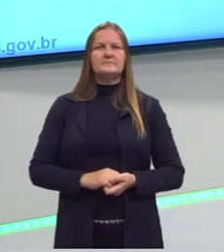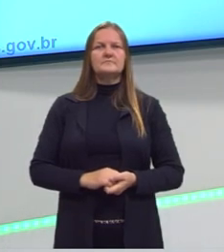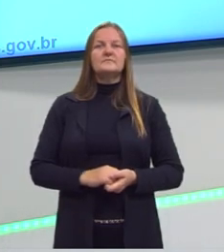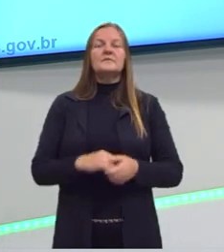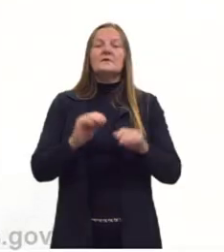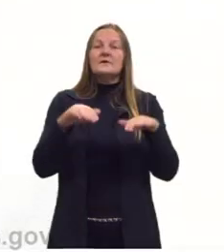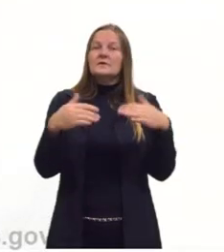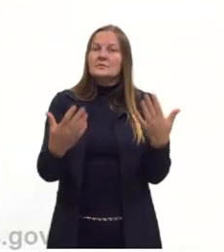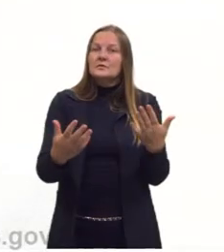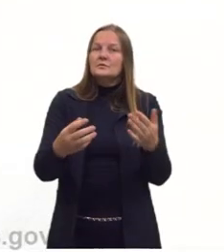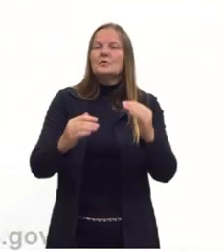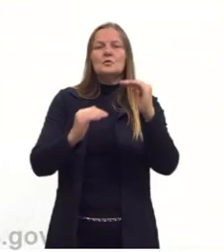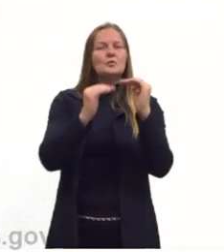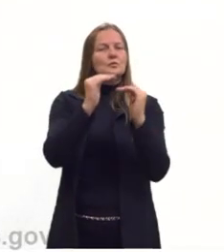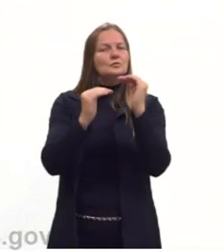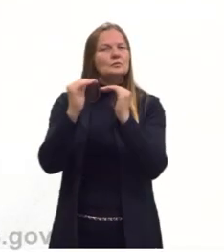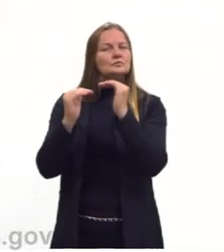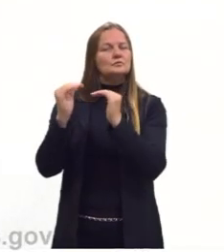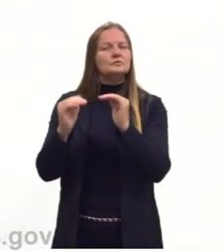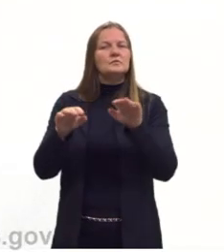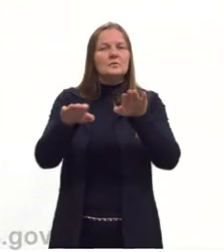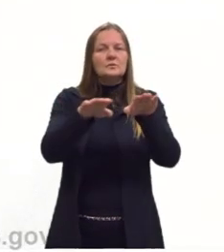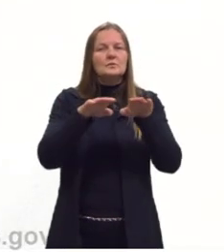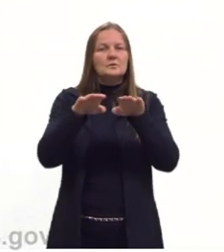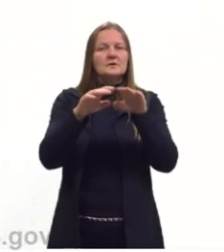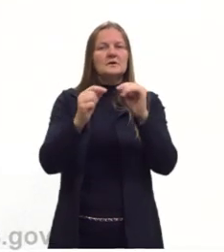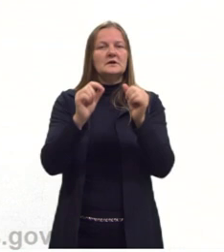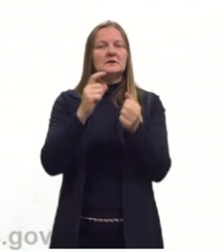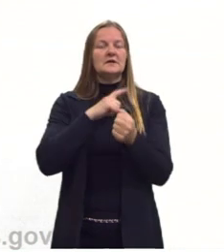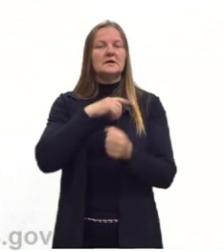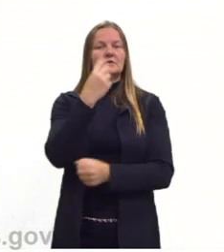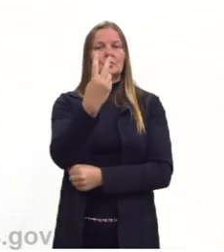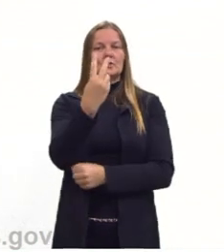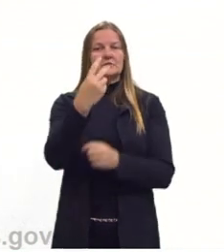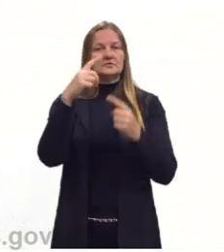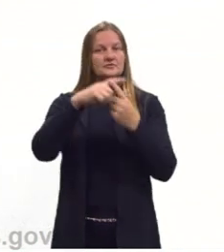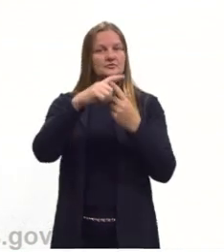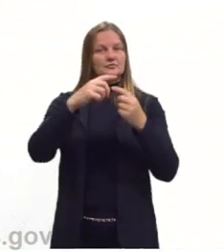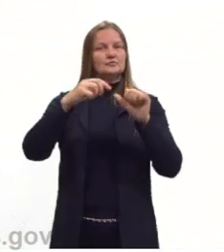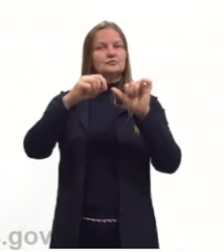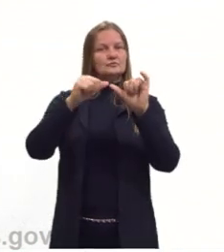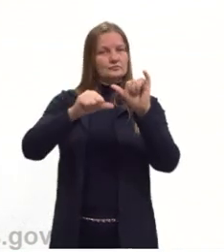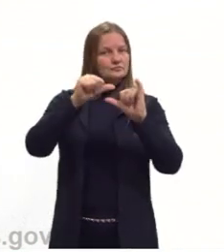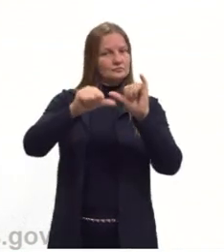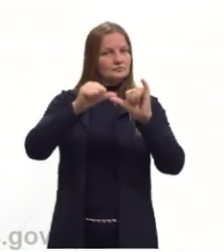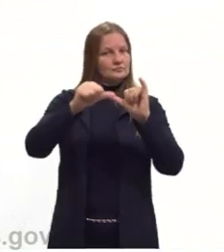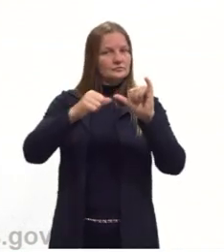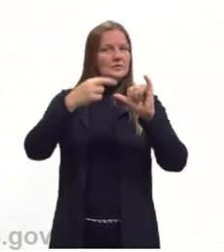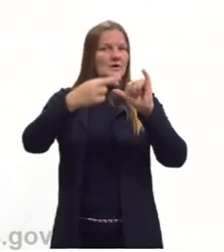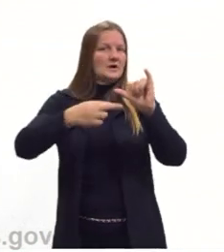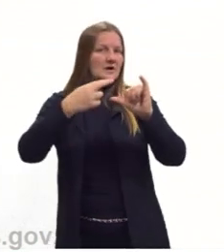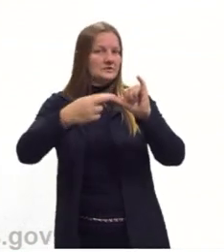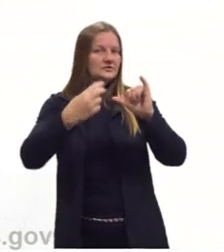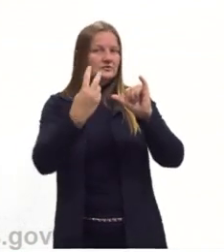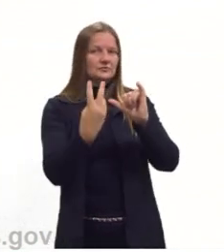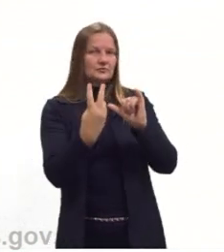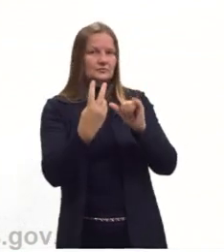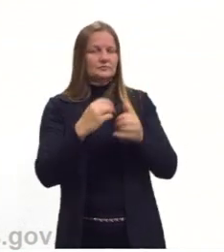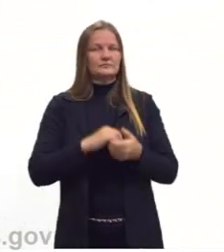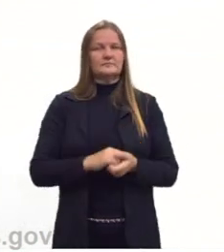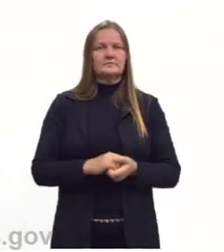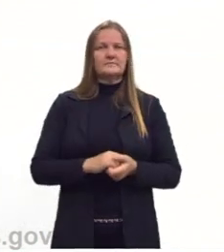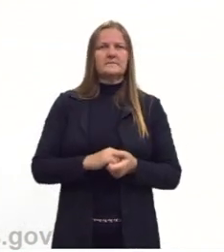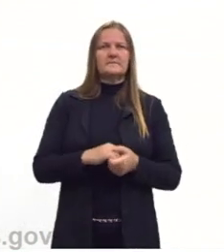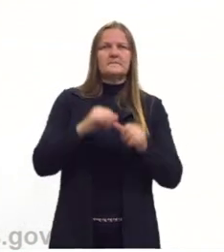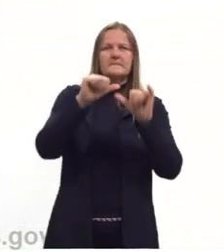partindo dessa equivalência, nós podemos ter dois tipos de reagente na nossa reação. Porque até então eu falei de